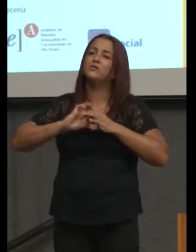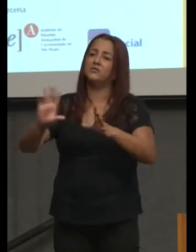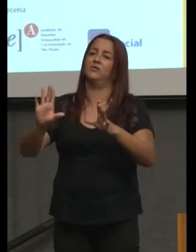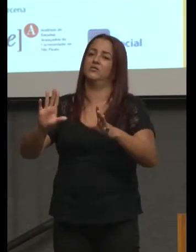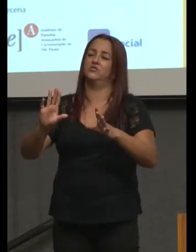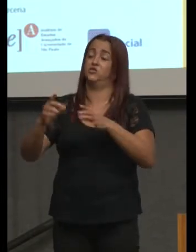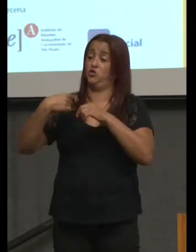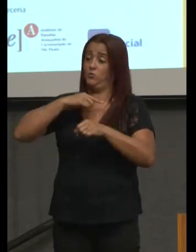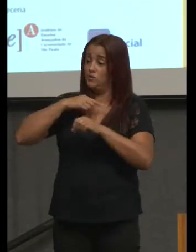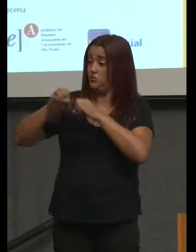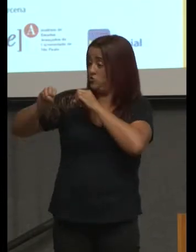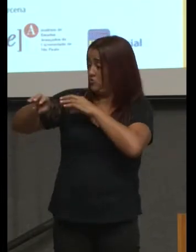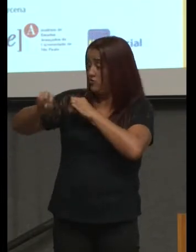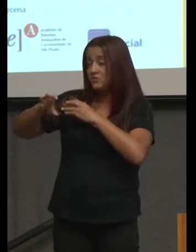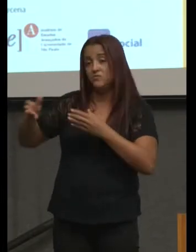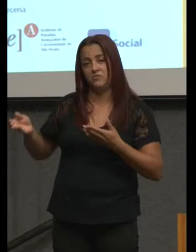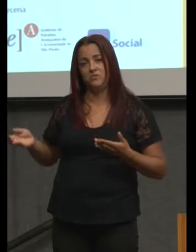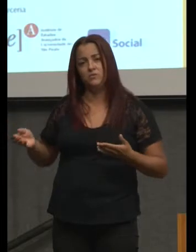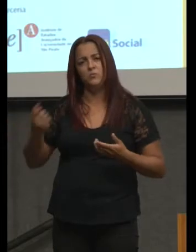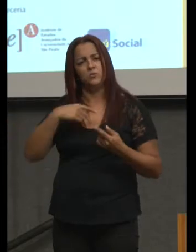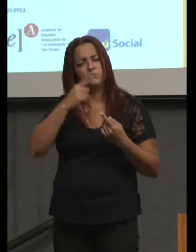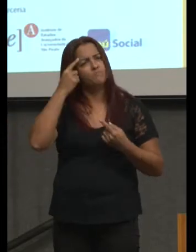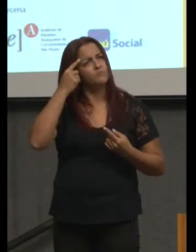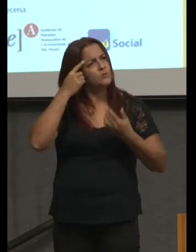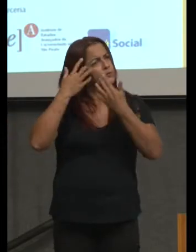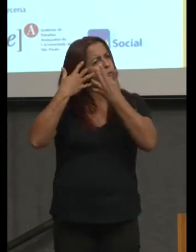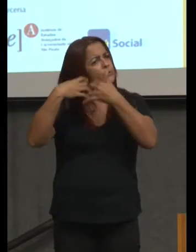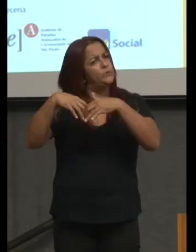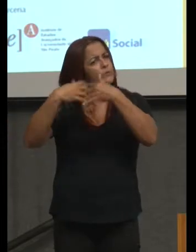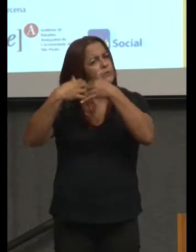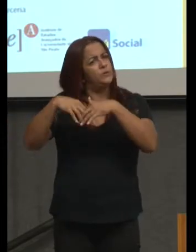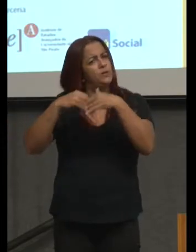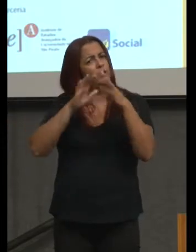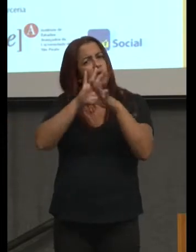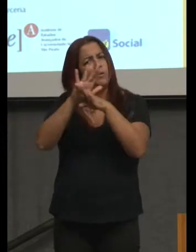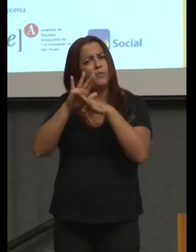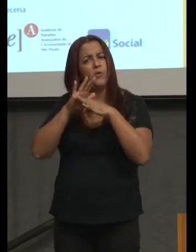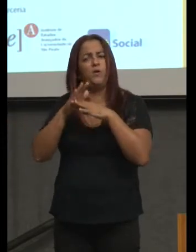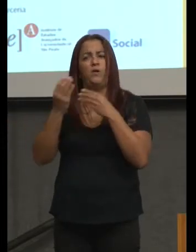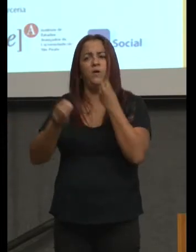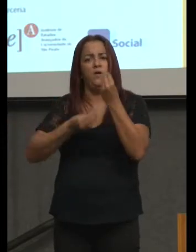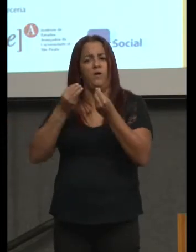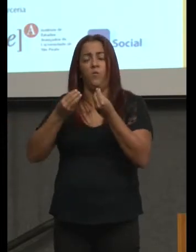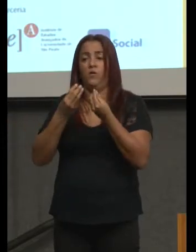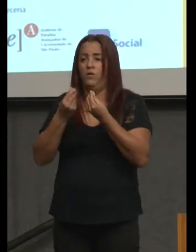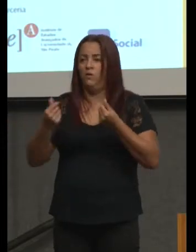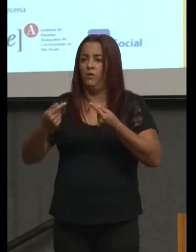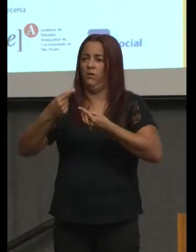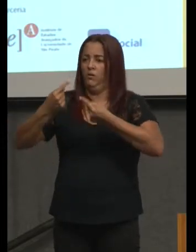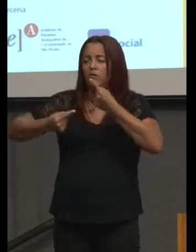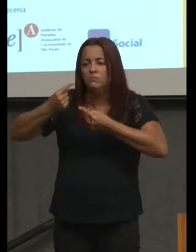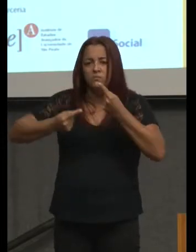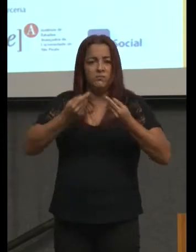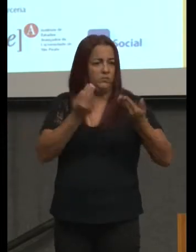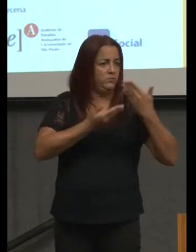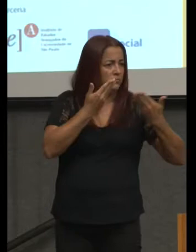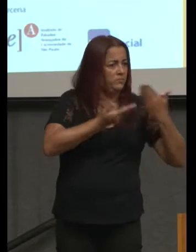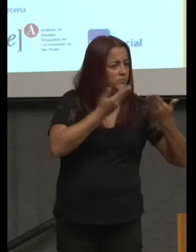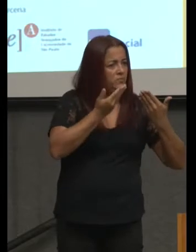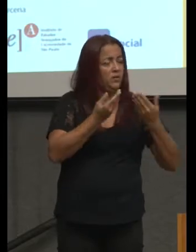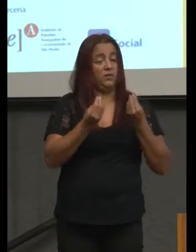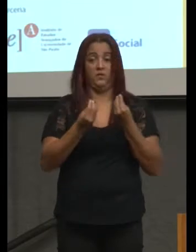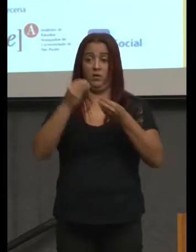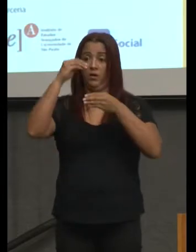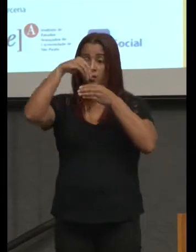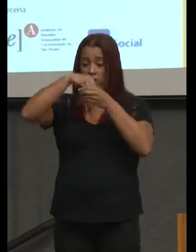para repensar os nossos conteúdos de instrução e colocar dentro deles